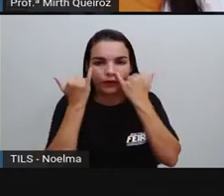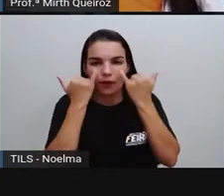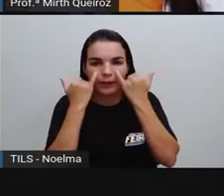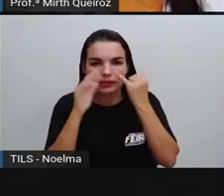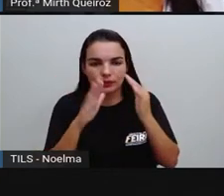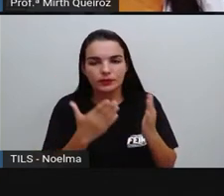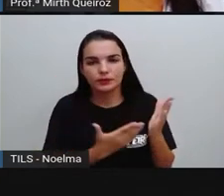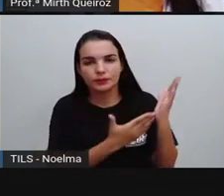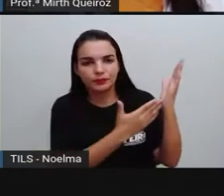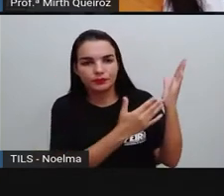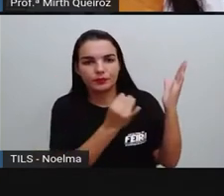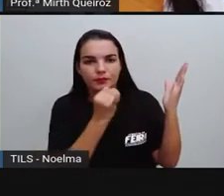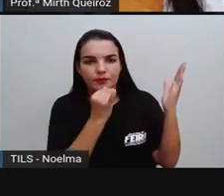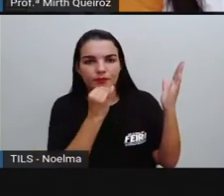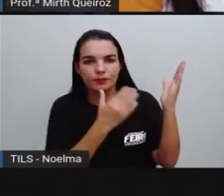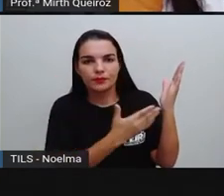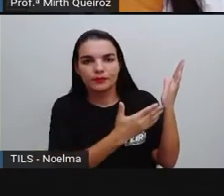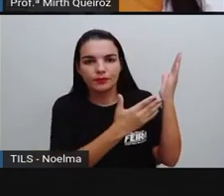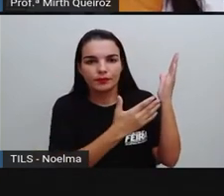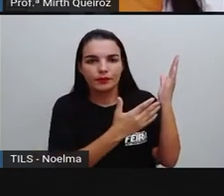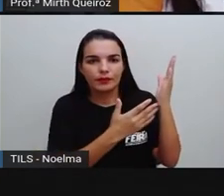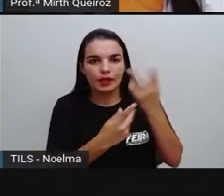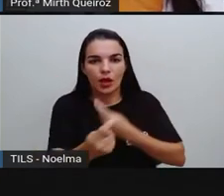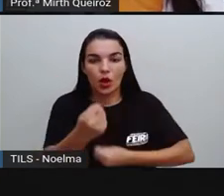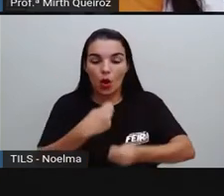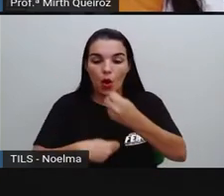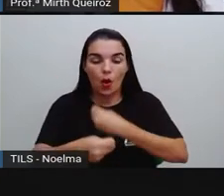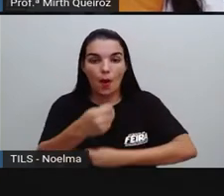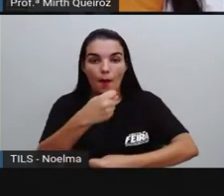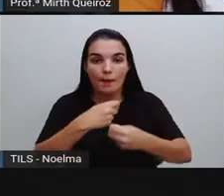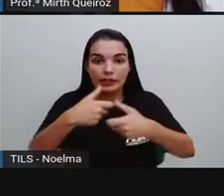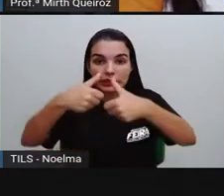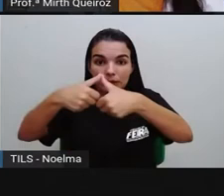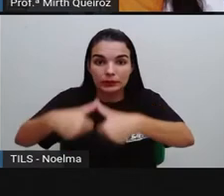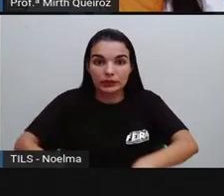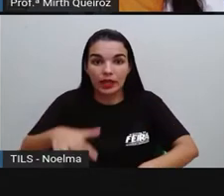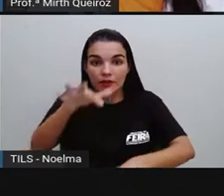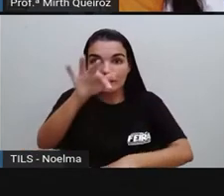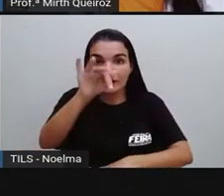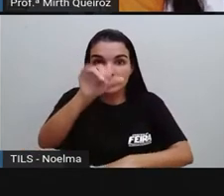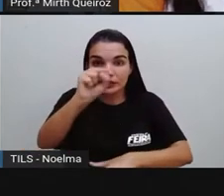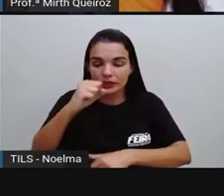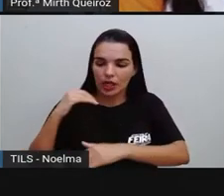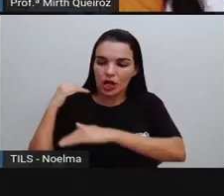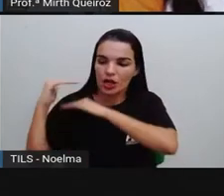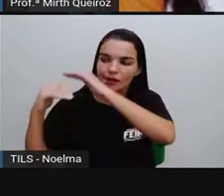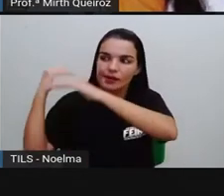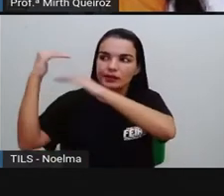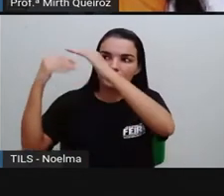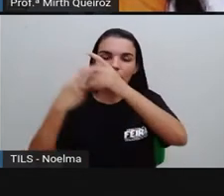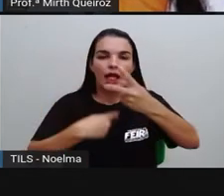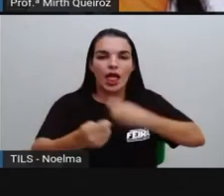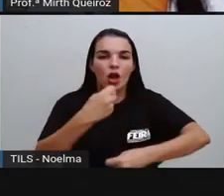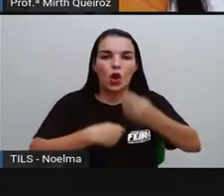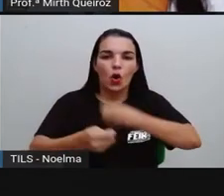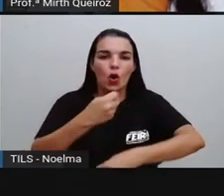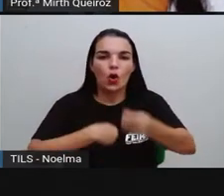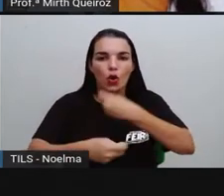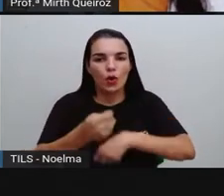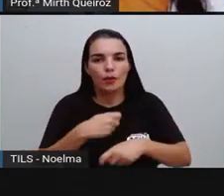exemplo, comércio mantém Feira de Santana com crescimento na economia. Aí, gente tem uma